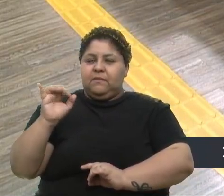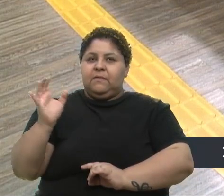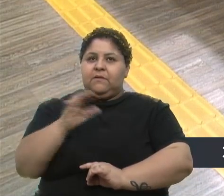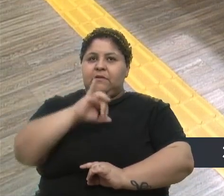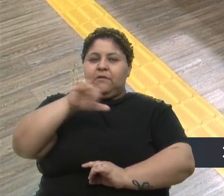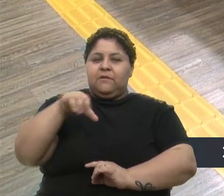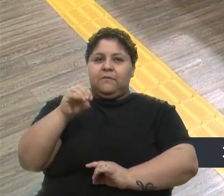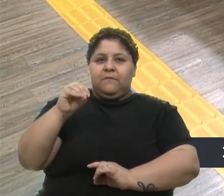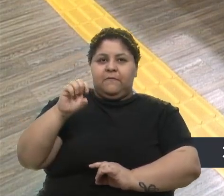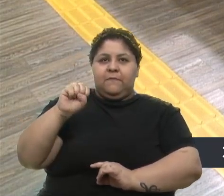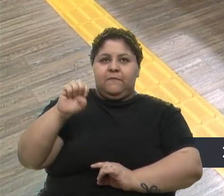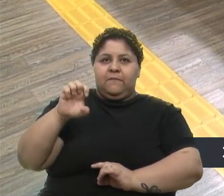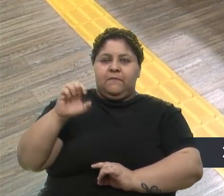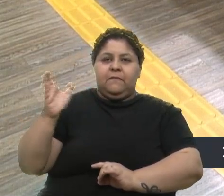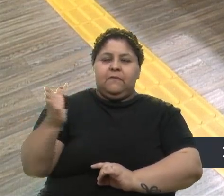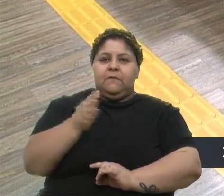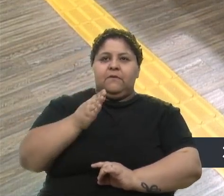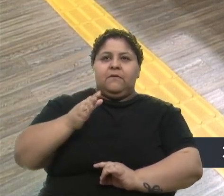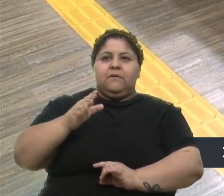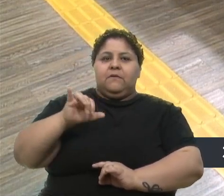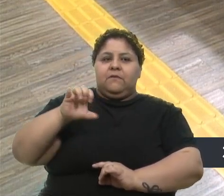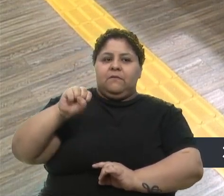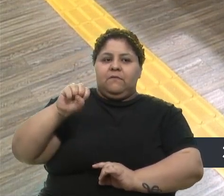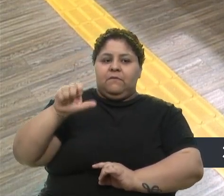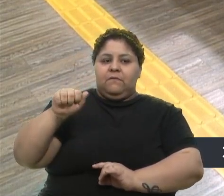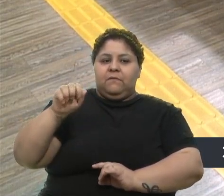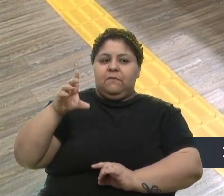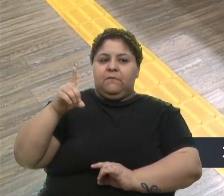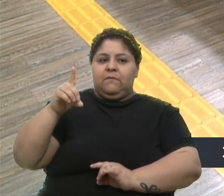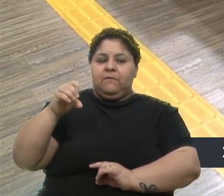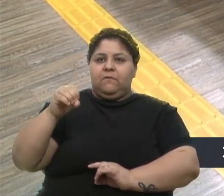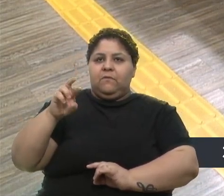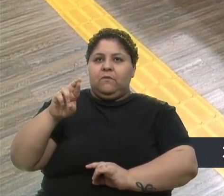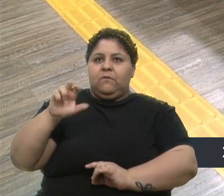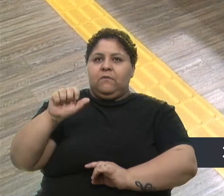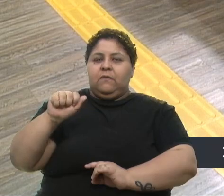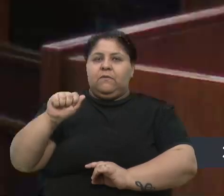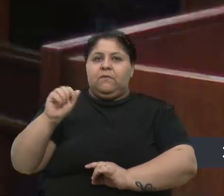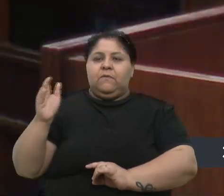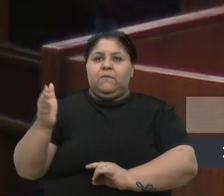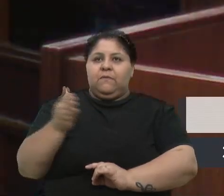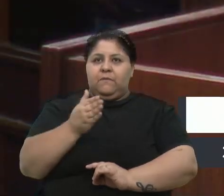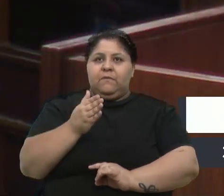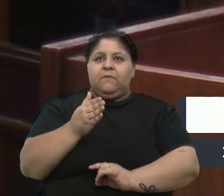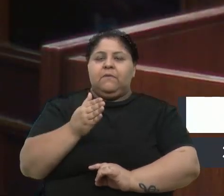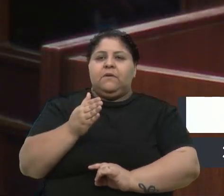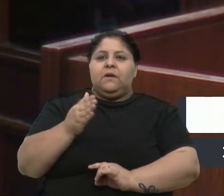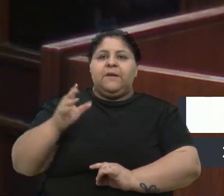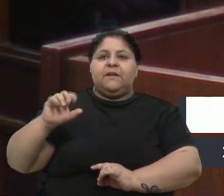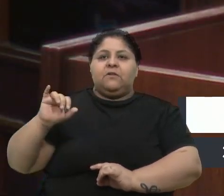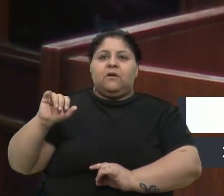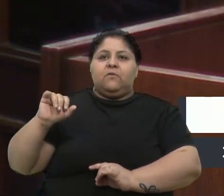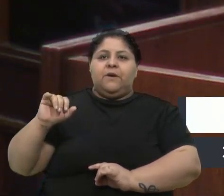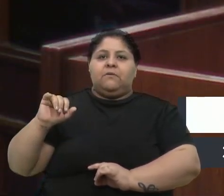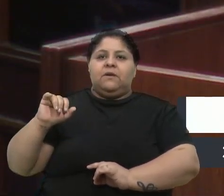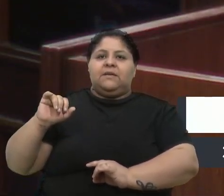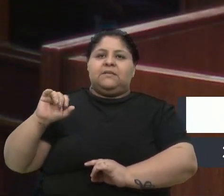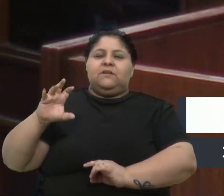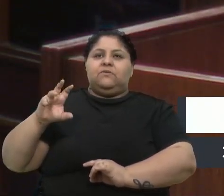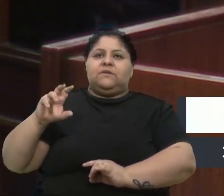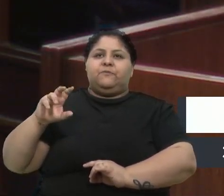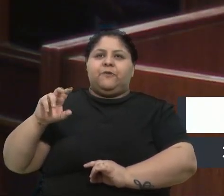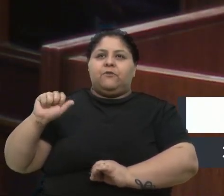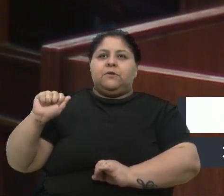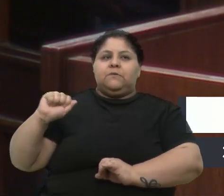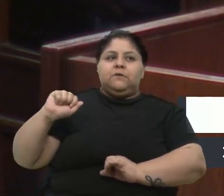Alencar, para a Giovana do Ernides Orze, para a Isadora do Alberto Pasqualini, a Isadora do São João Batista, o João Pedro